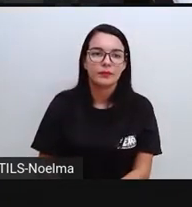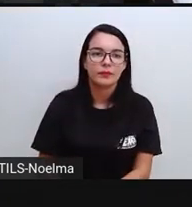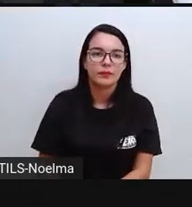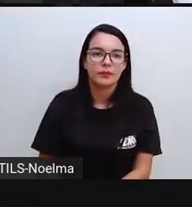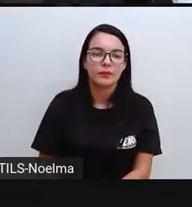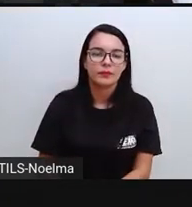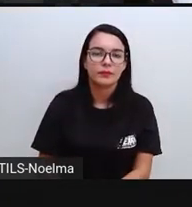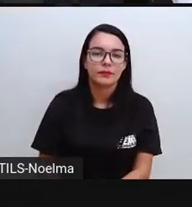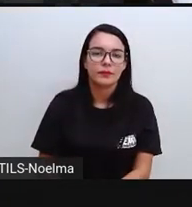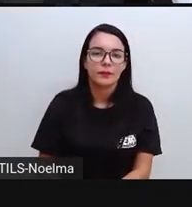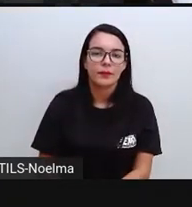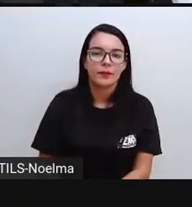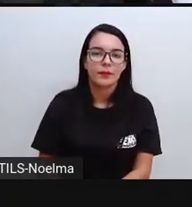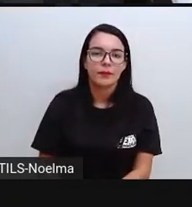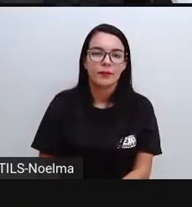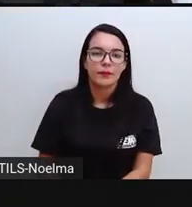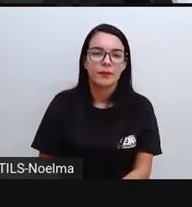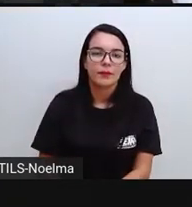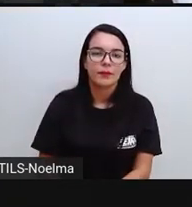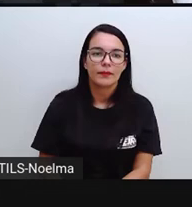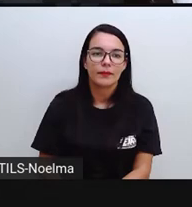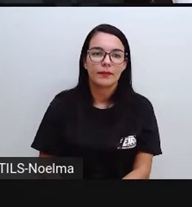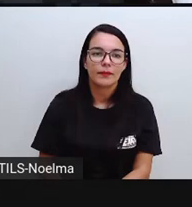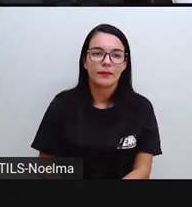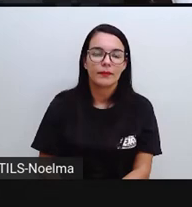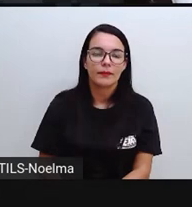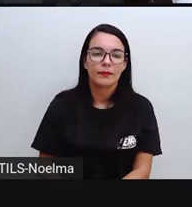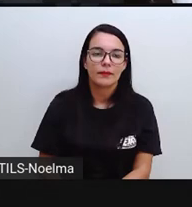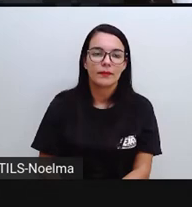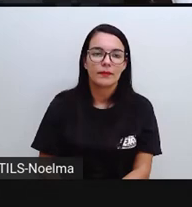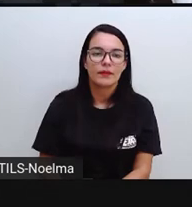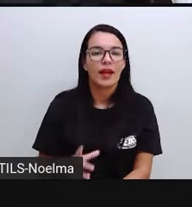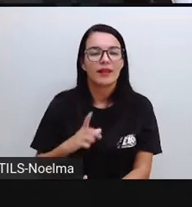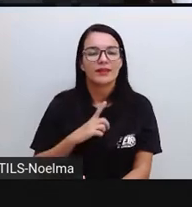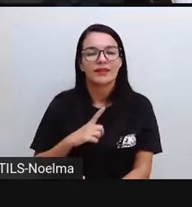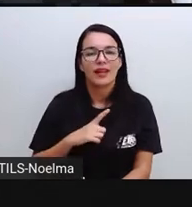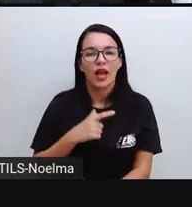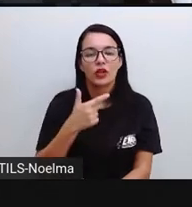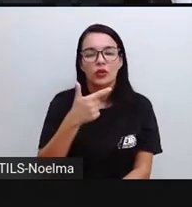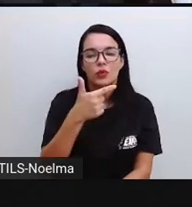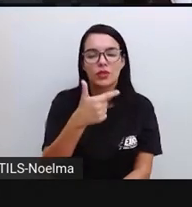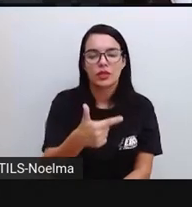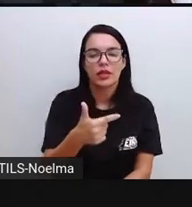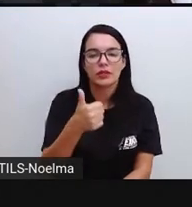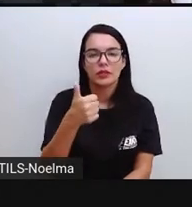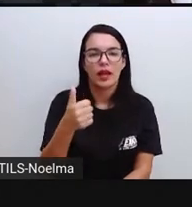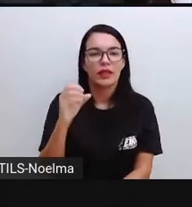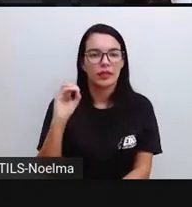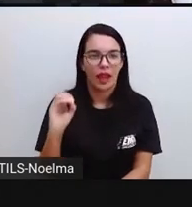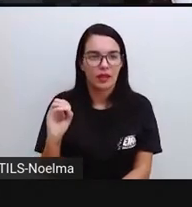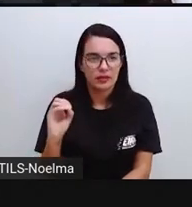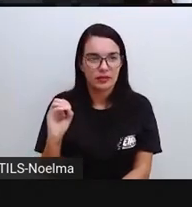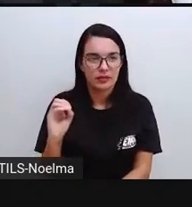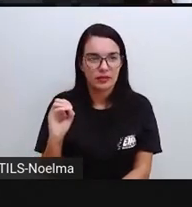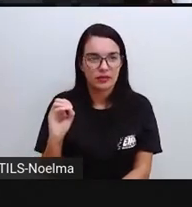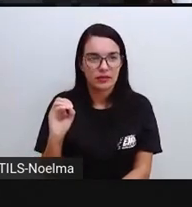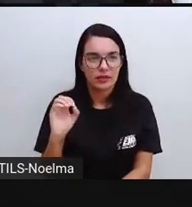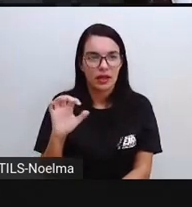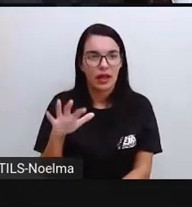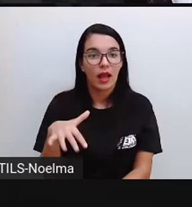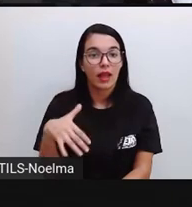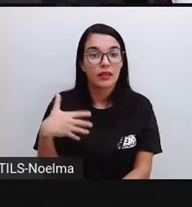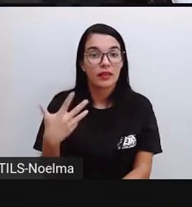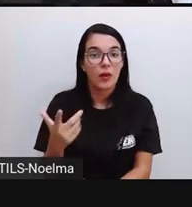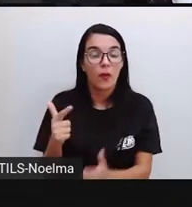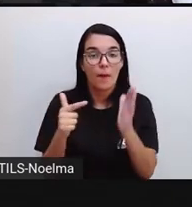Nós vamos ter que valor? Nós vamos ter 210, certo? E aí, quando a